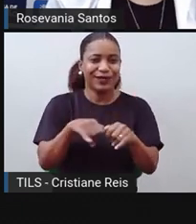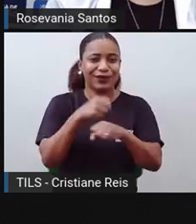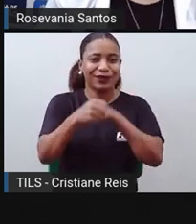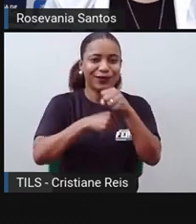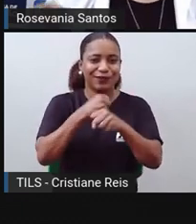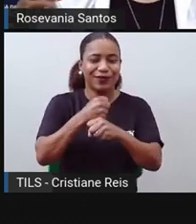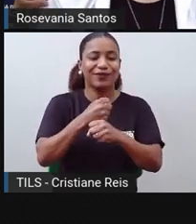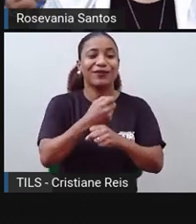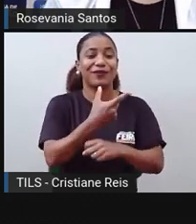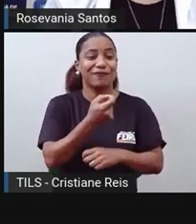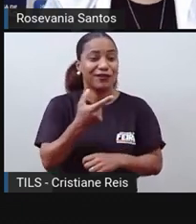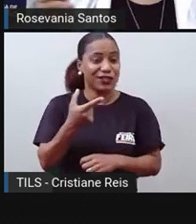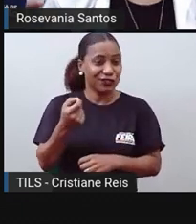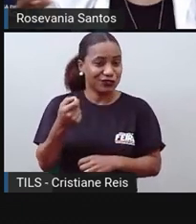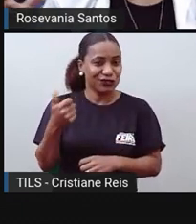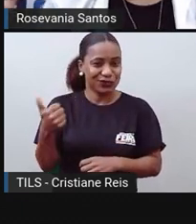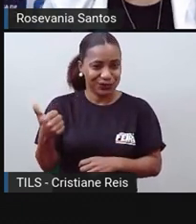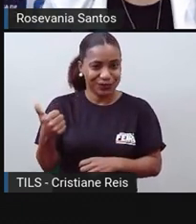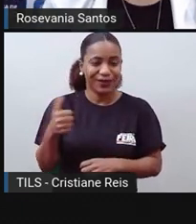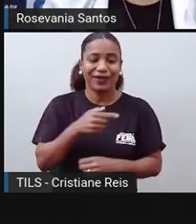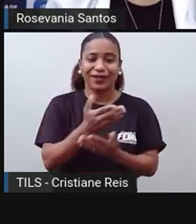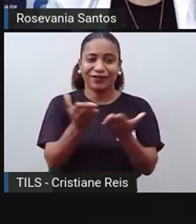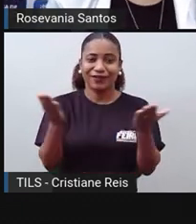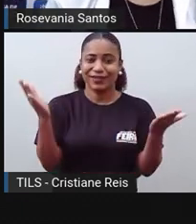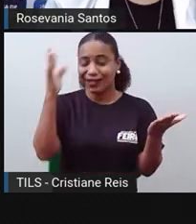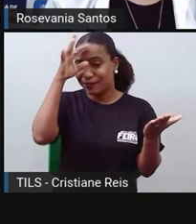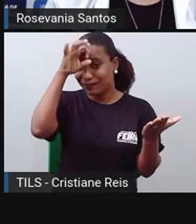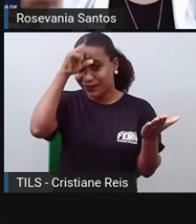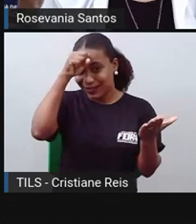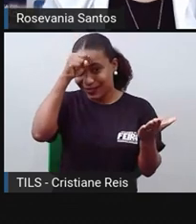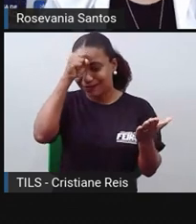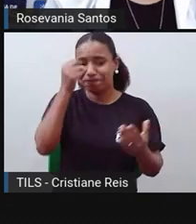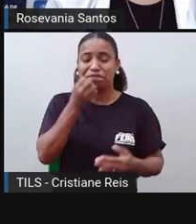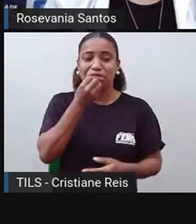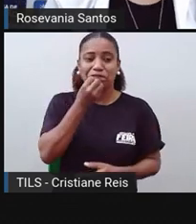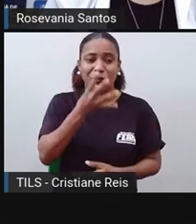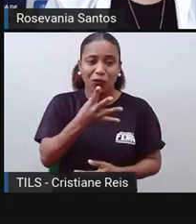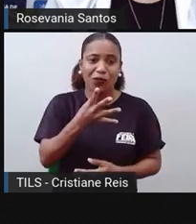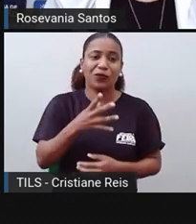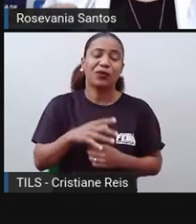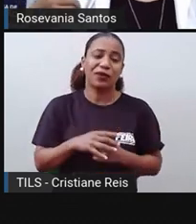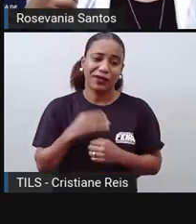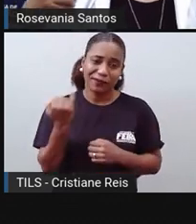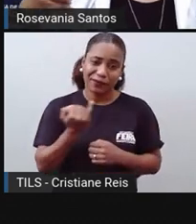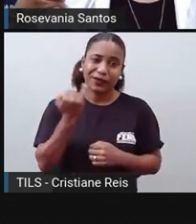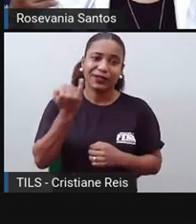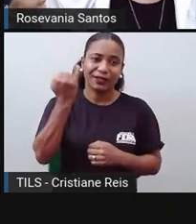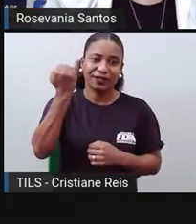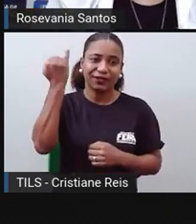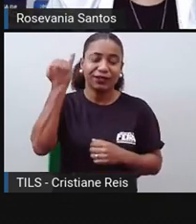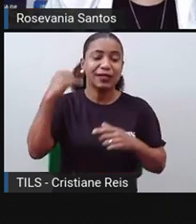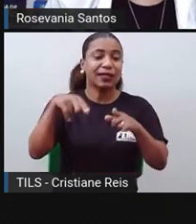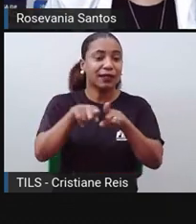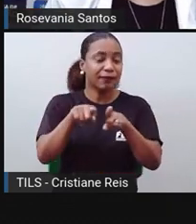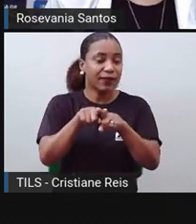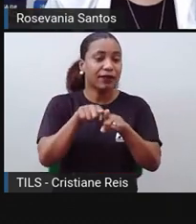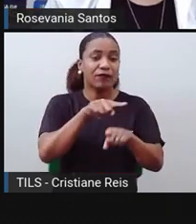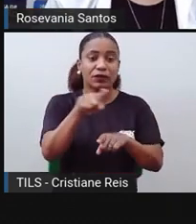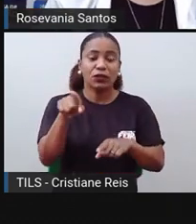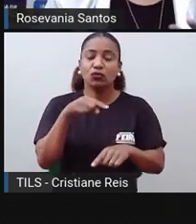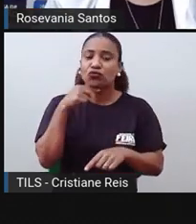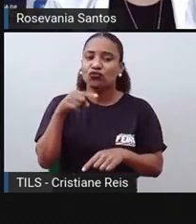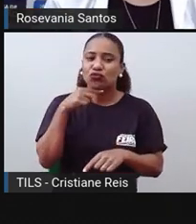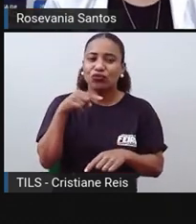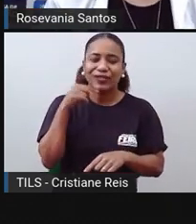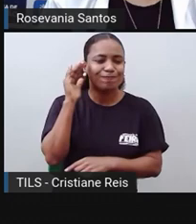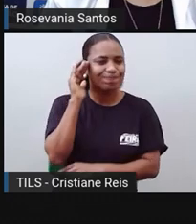conseguido aprender o máximo que esse ano tão adverso foi de oferecer, tenta acionar essas dúvidas que ficaram